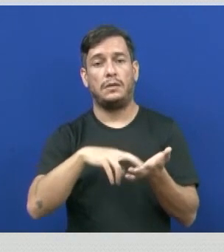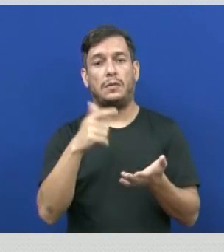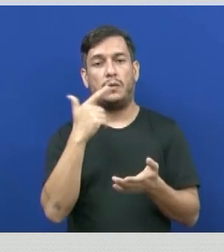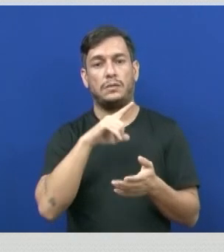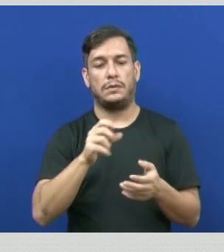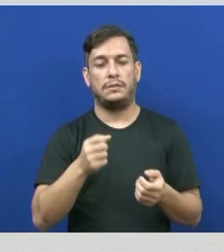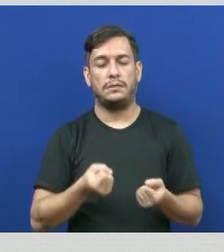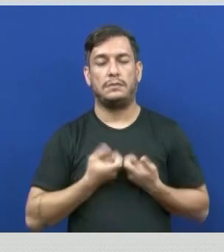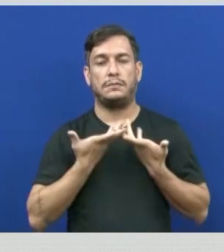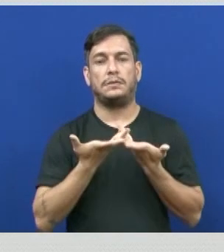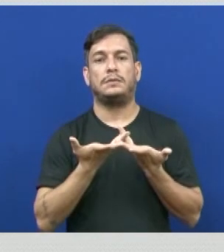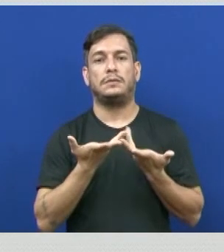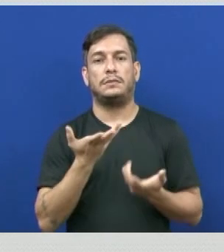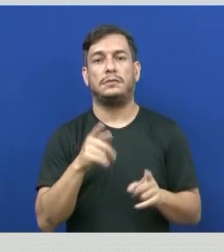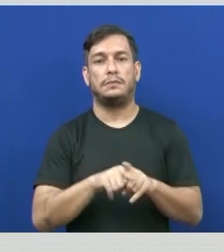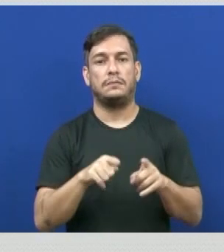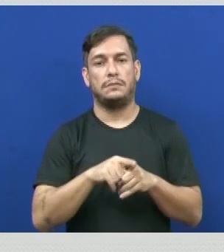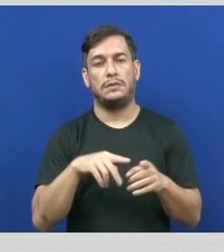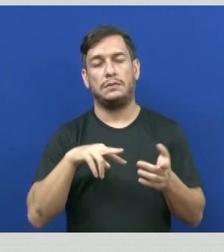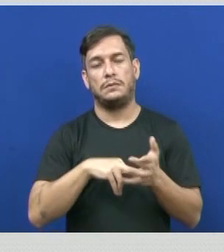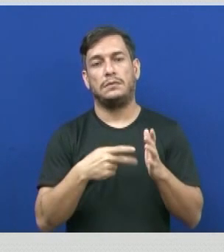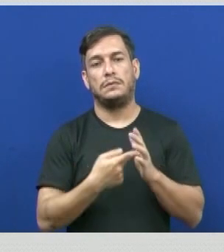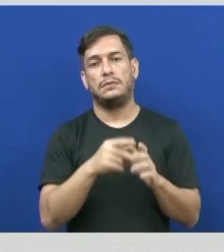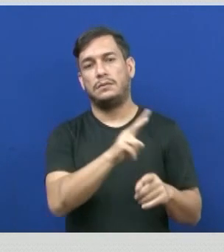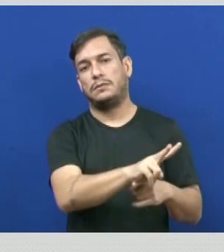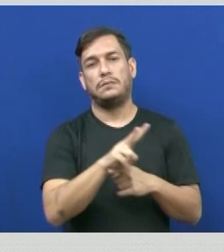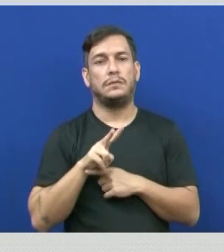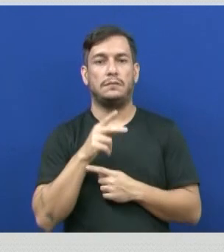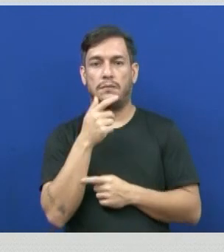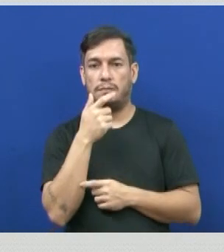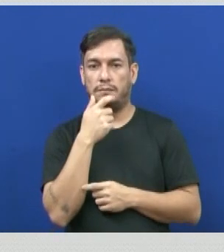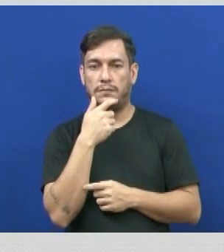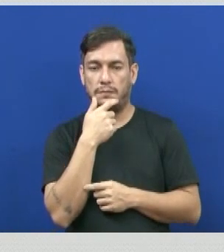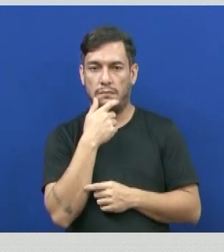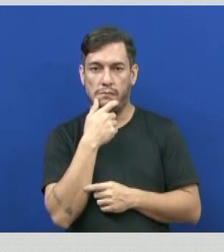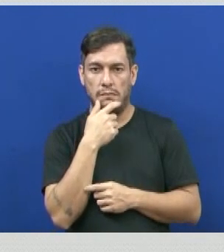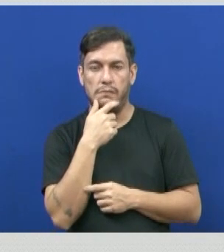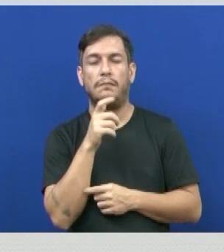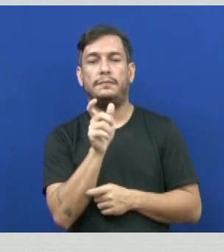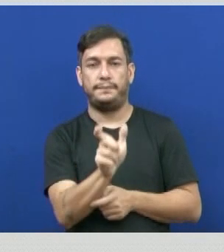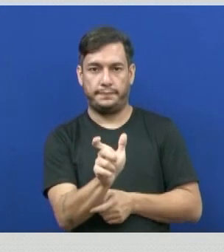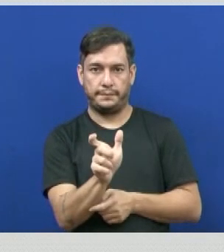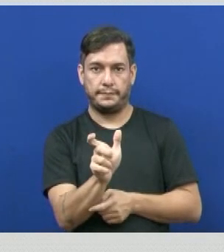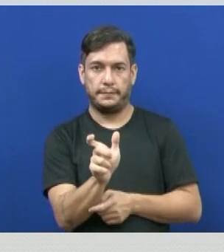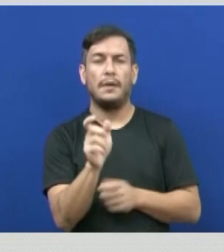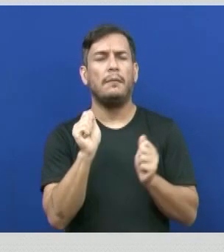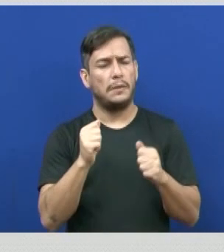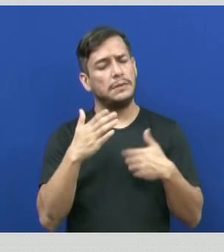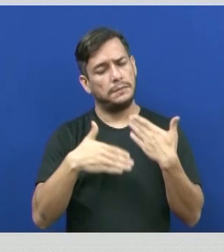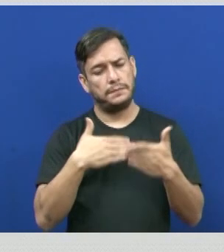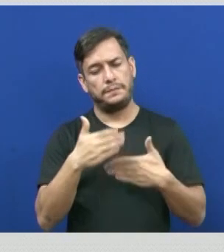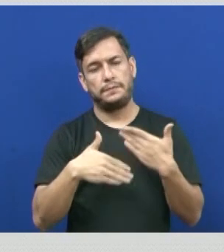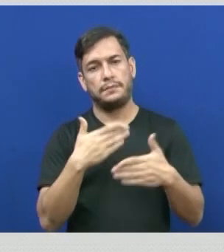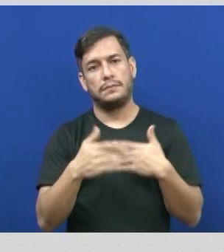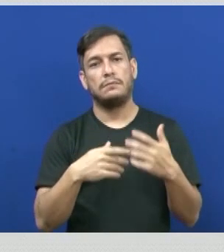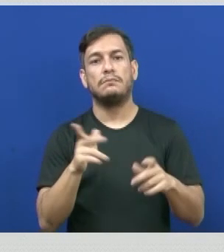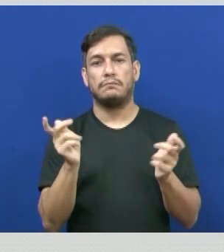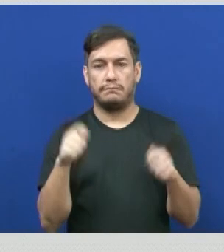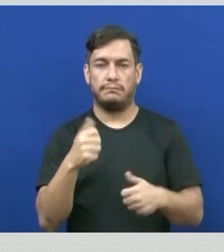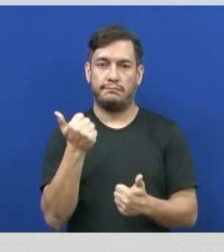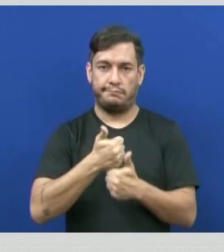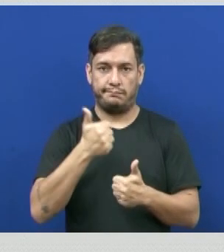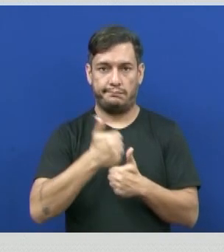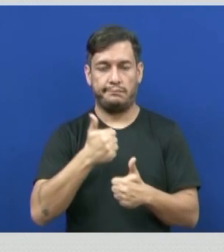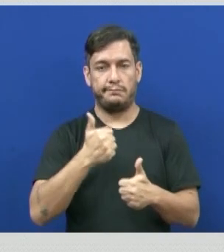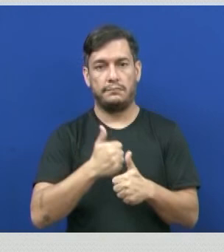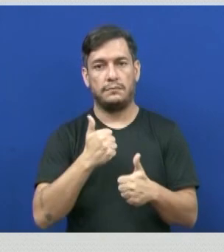expressividade e a significação de um empréstimo linguístico. Pode ser que, com o tempo, eles sejam substituídos